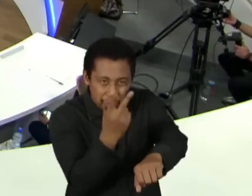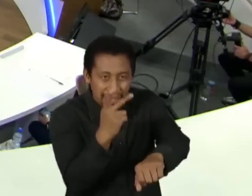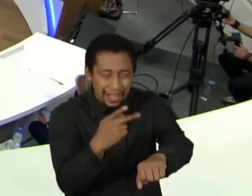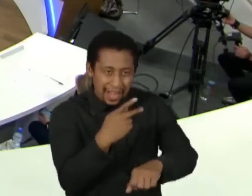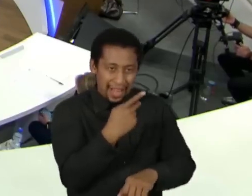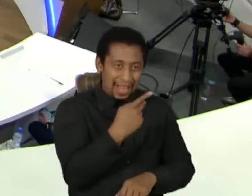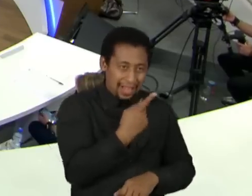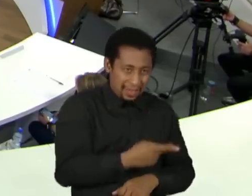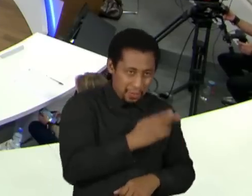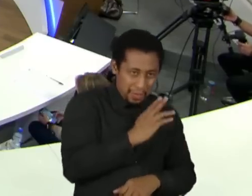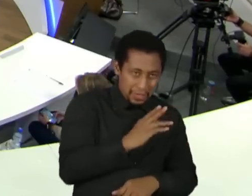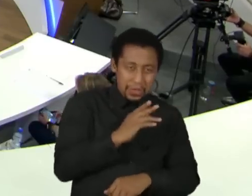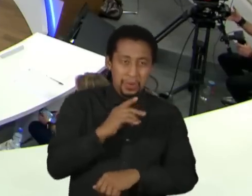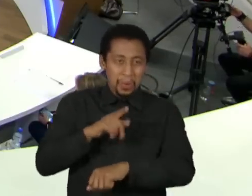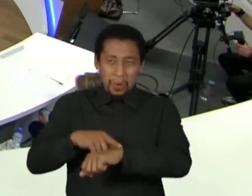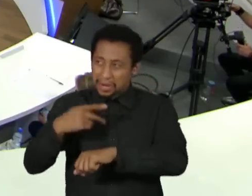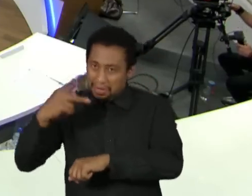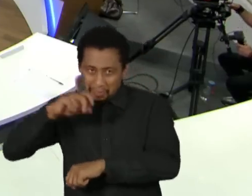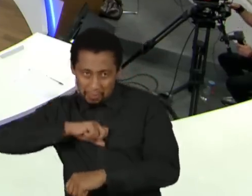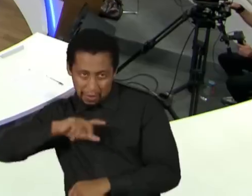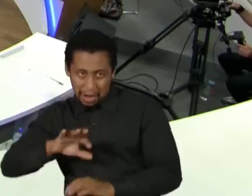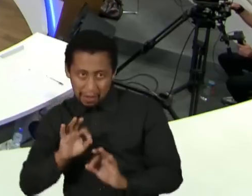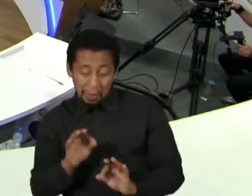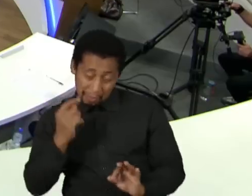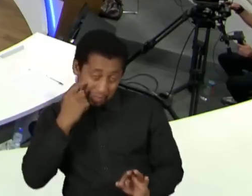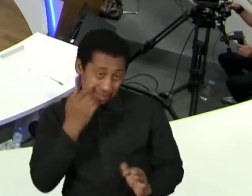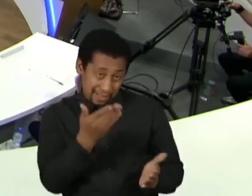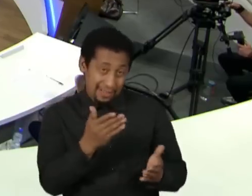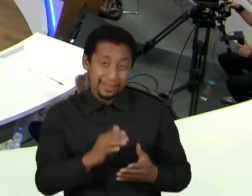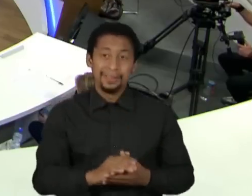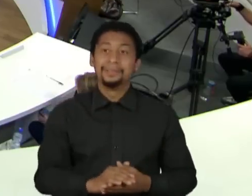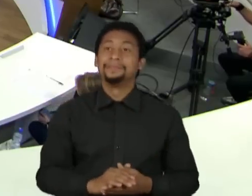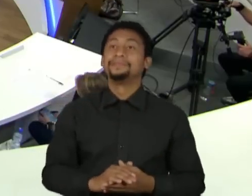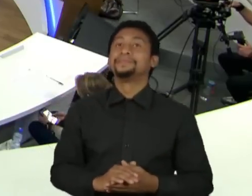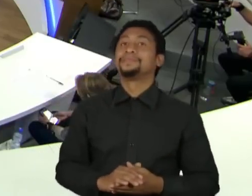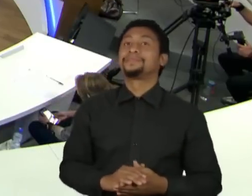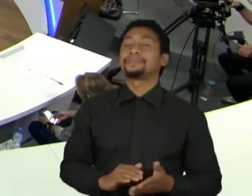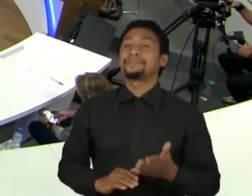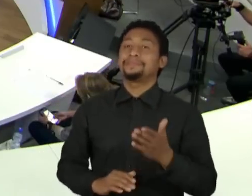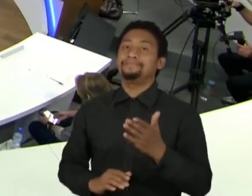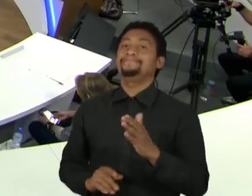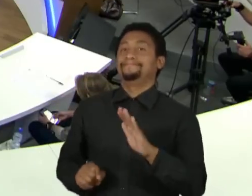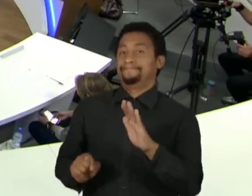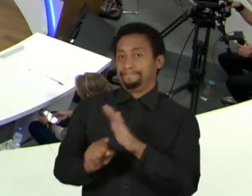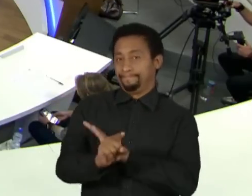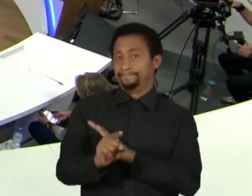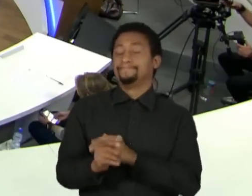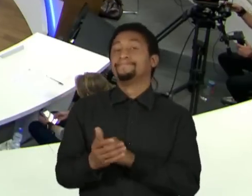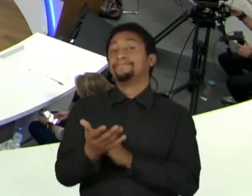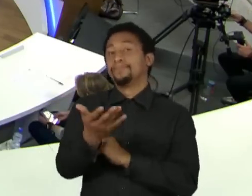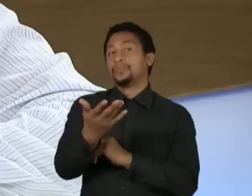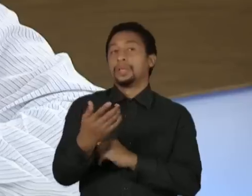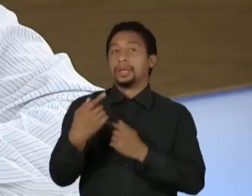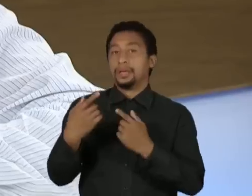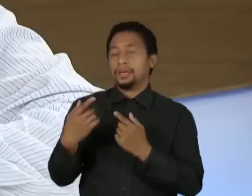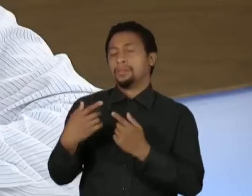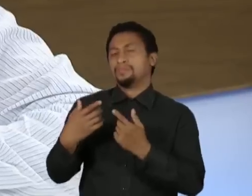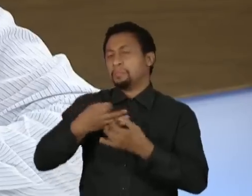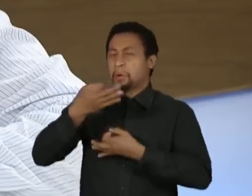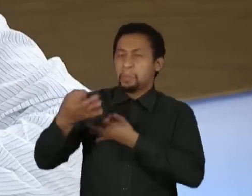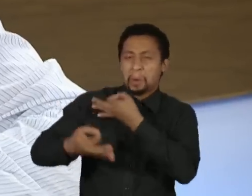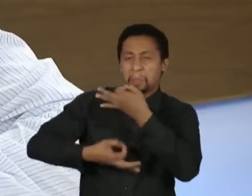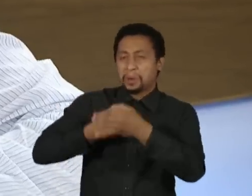Vendo o senhor para a realidade brasileira de volta, o senhor fez aqui várias críticas à Lava Jato e óbvio que ela